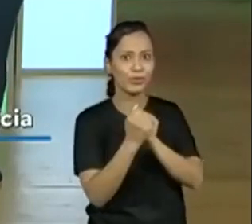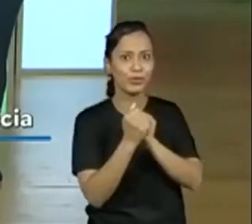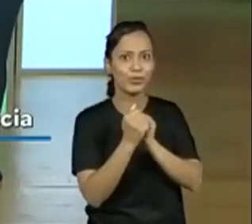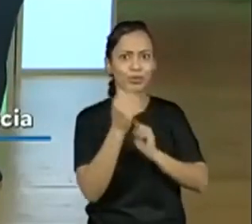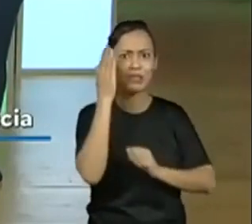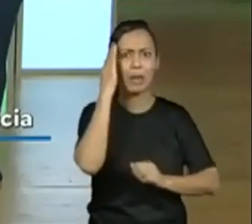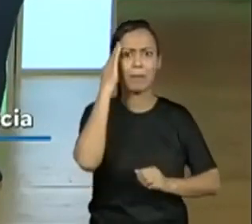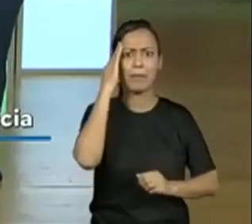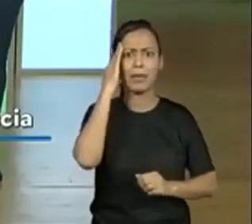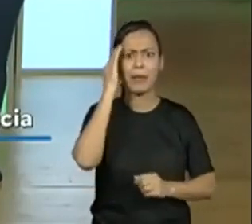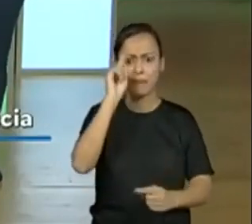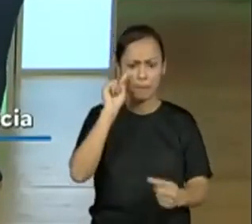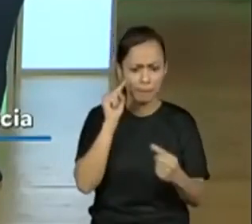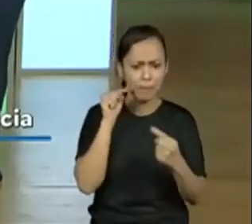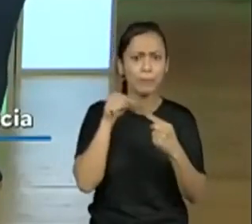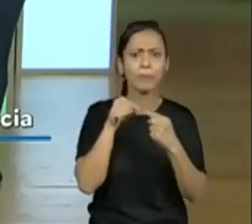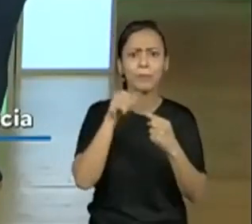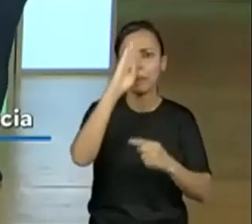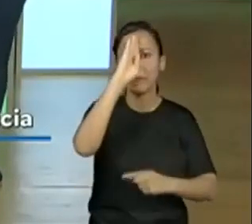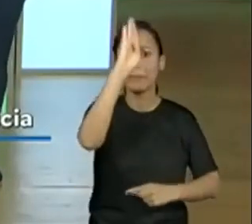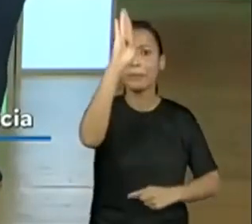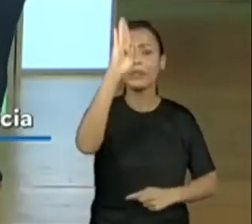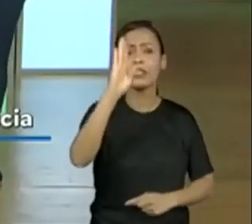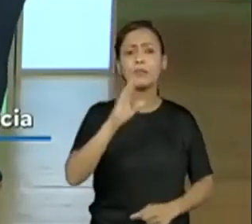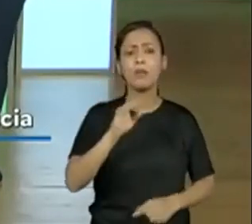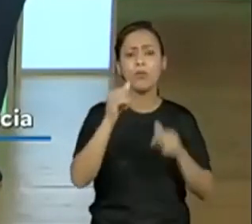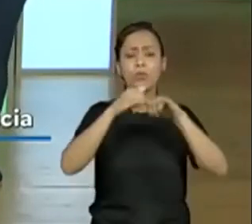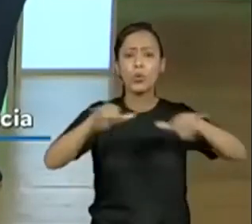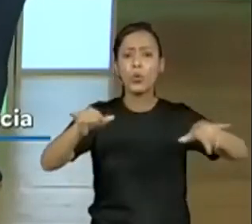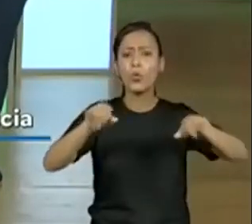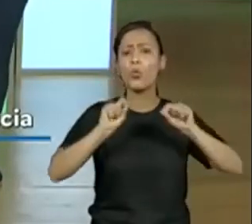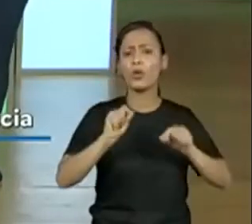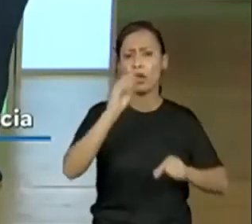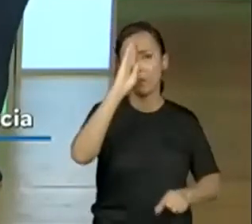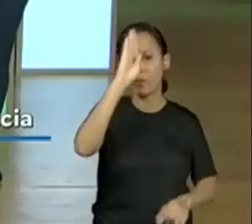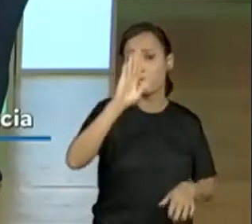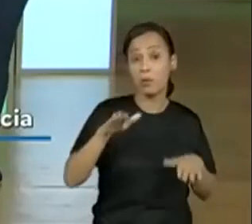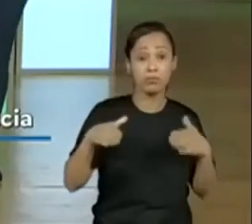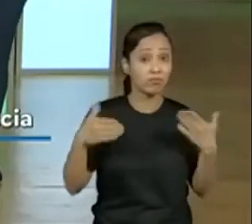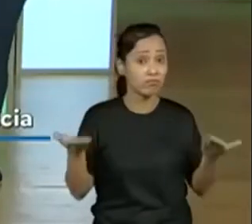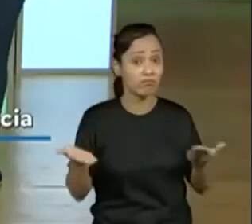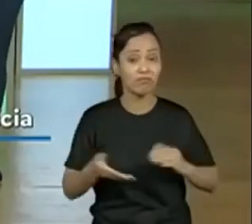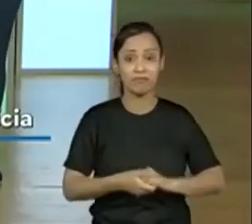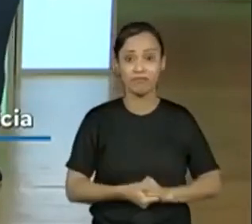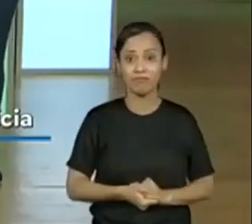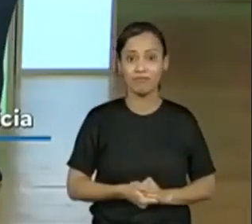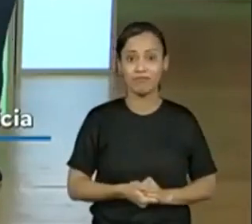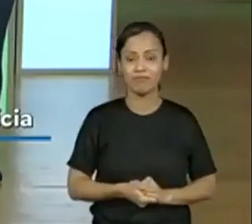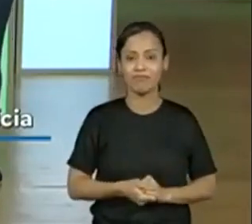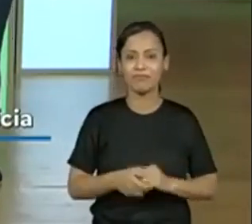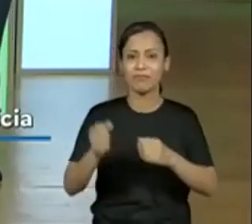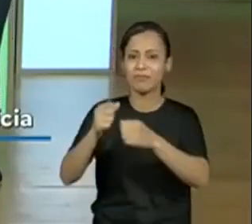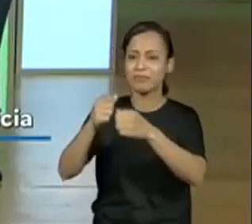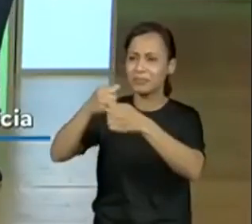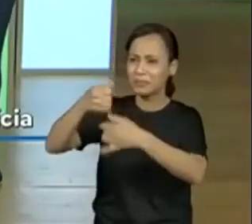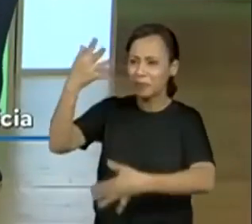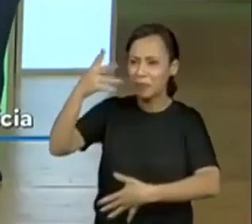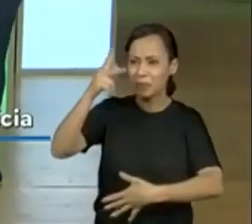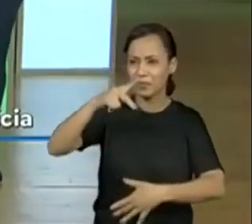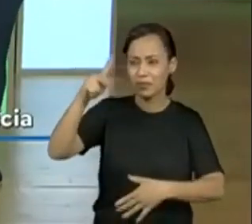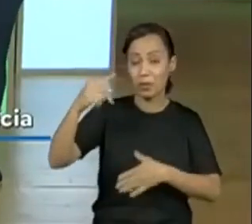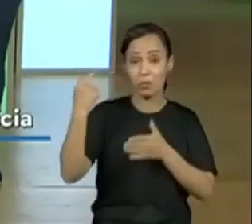o olho da notícia. Muito bem. O olho da notícia. Isso. As professoras estão perguntando sobre as